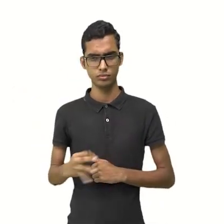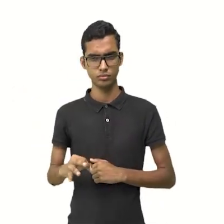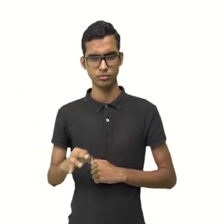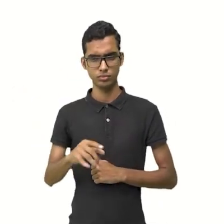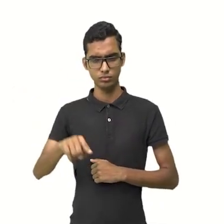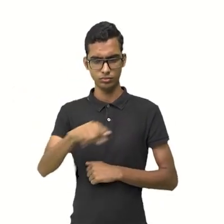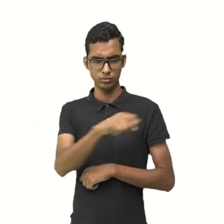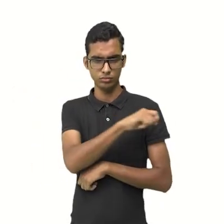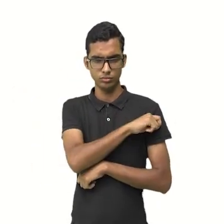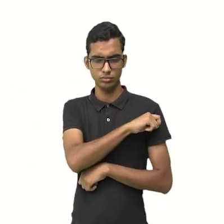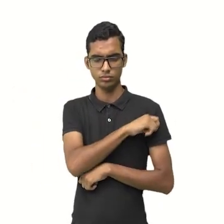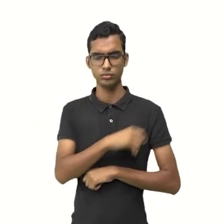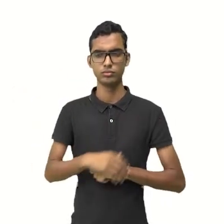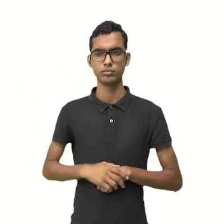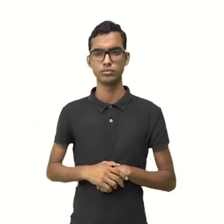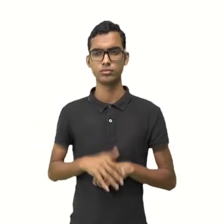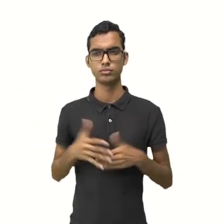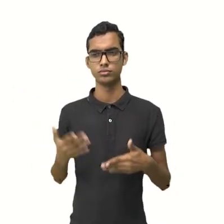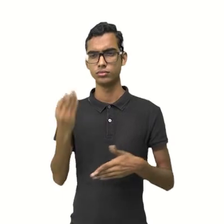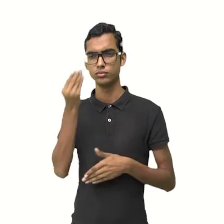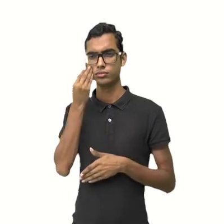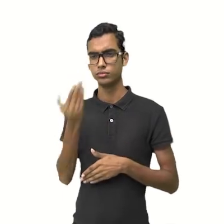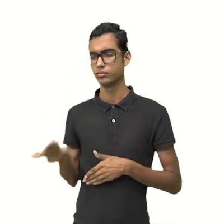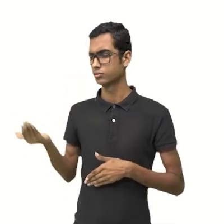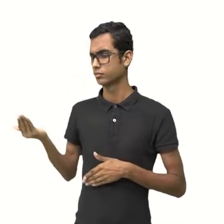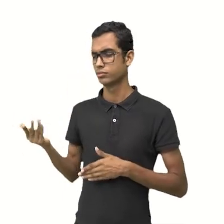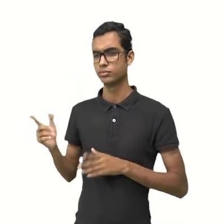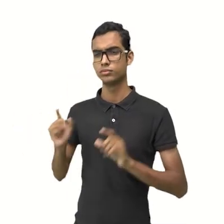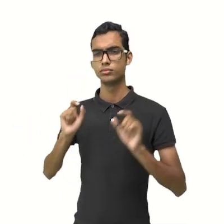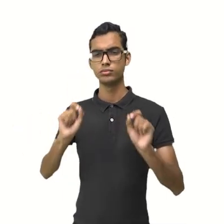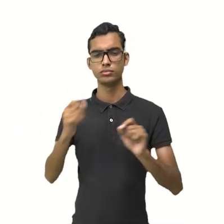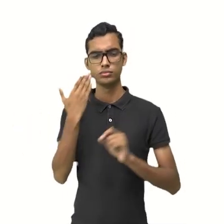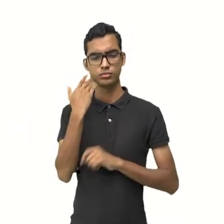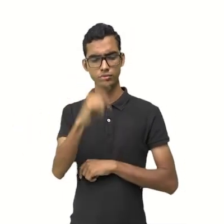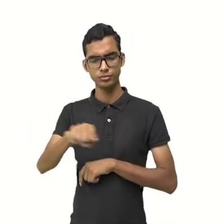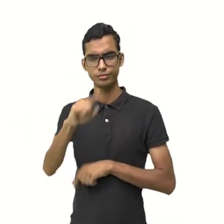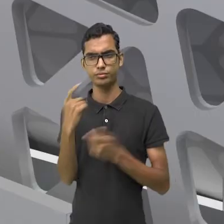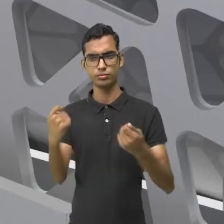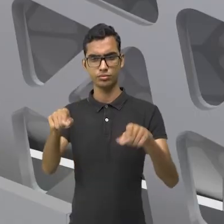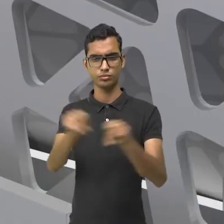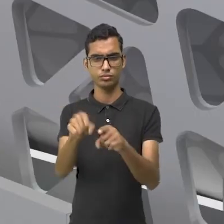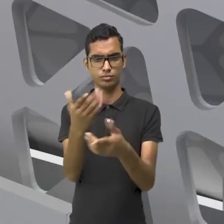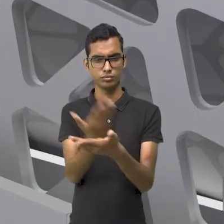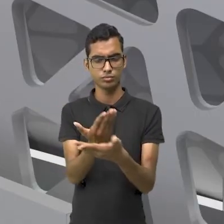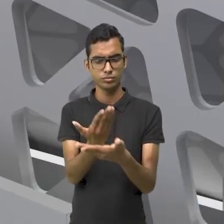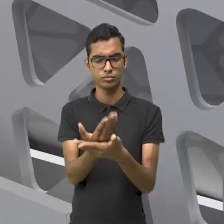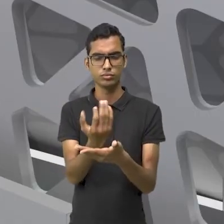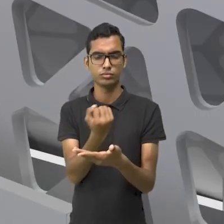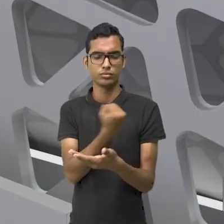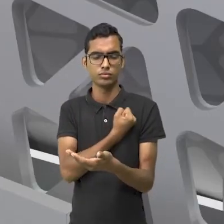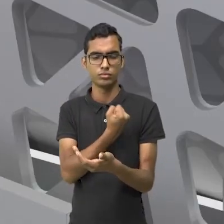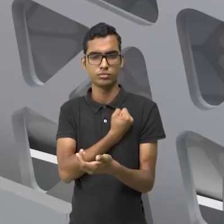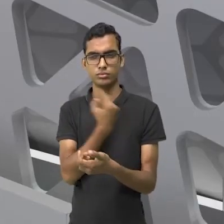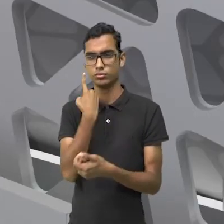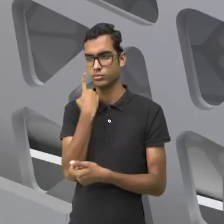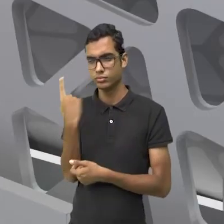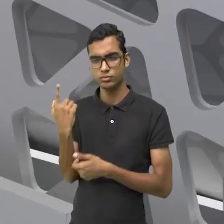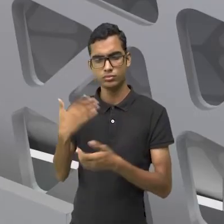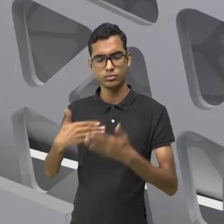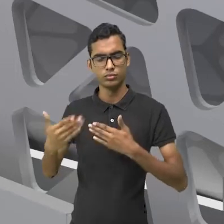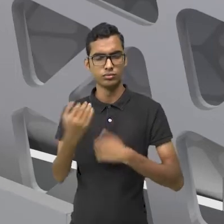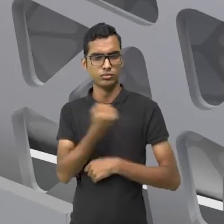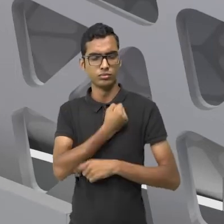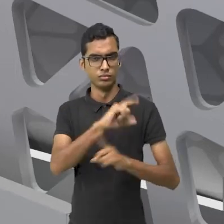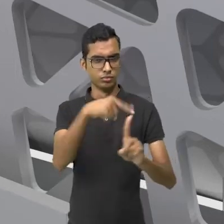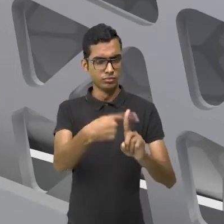Beleza, meu povo? Então, observe aí que você pode pegar um número